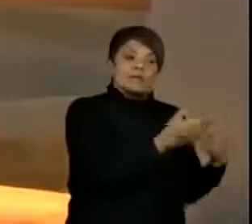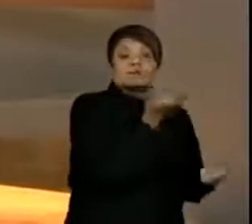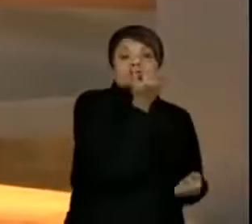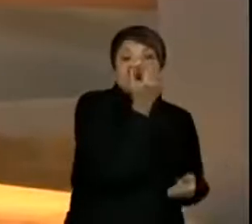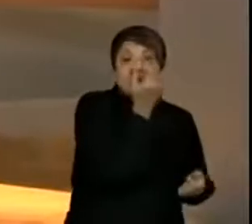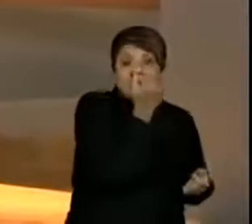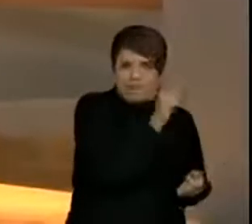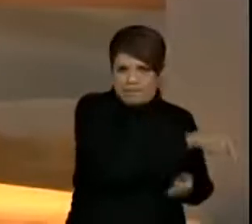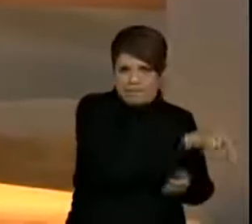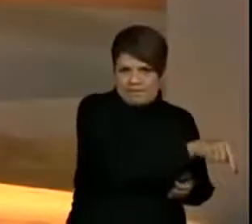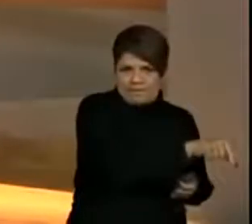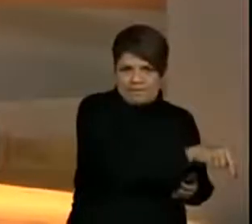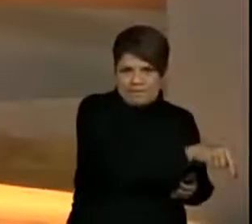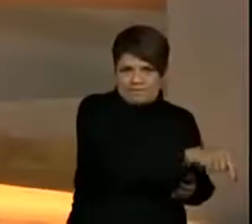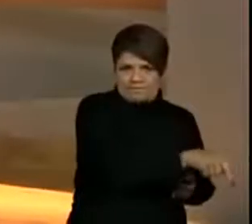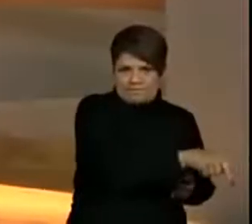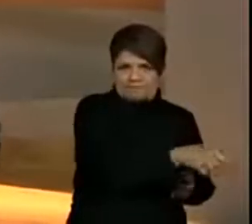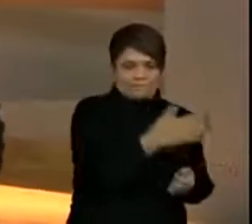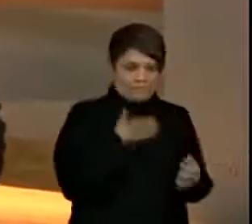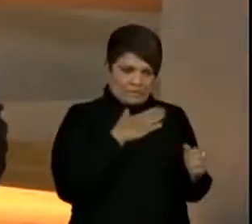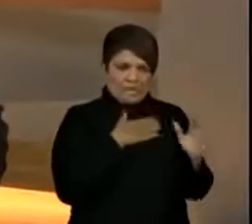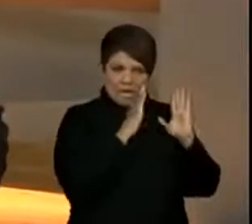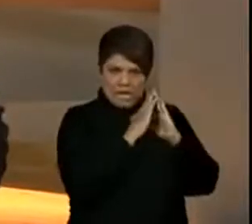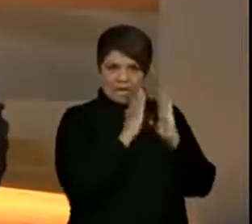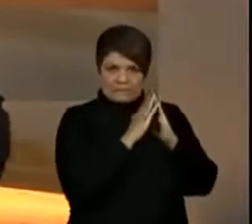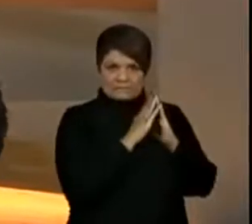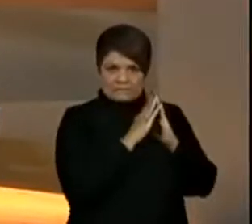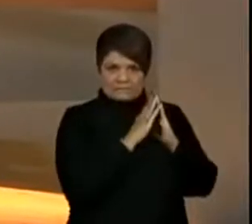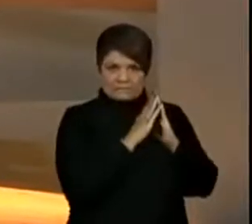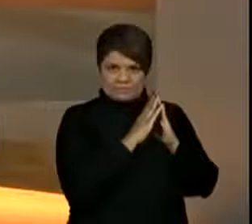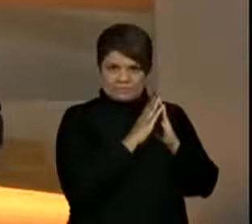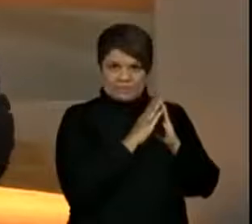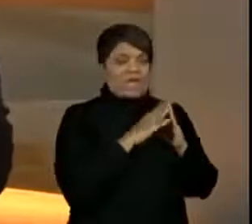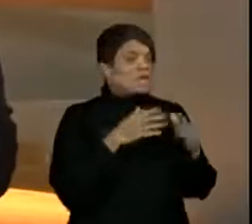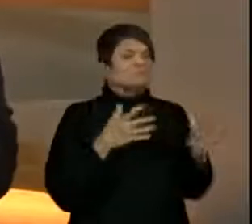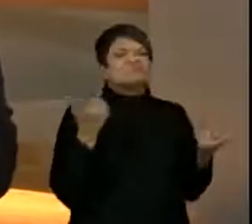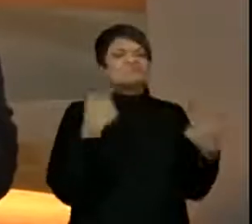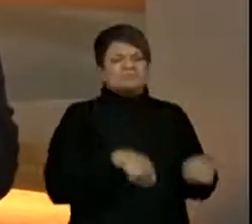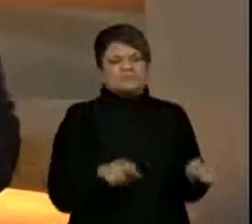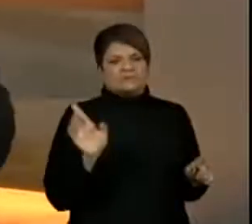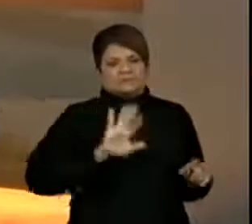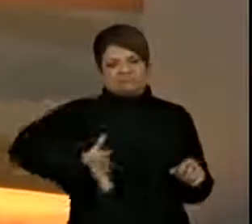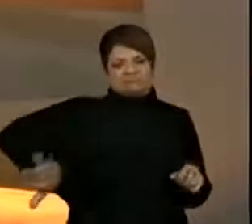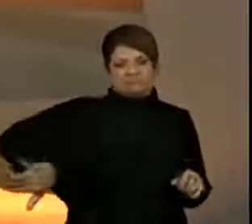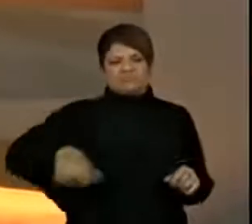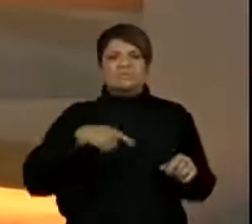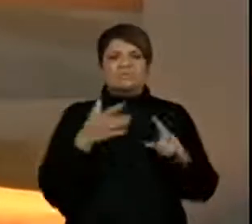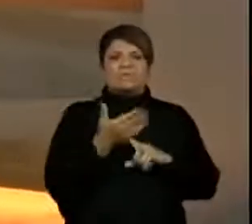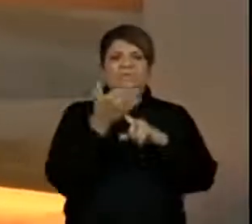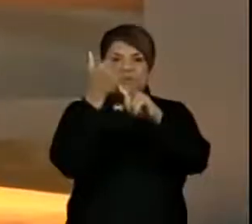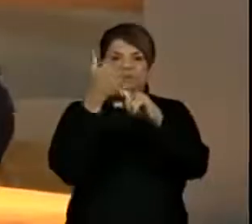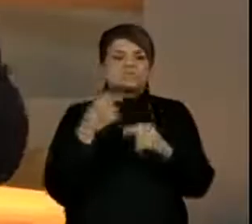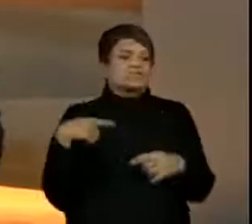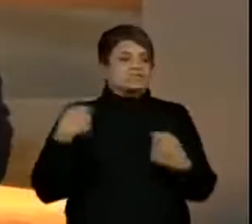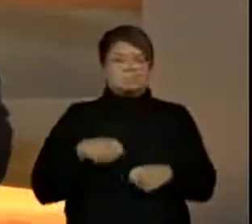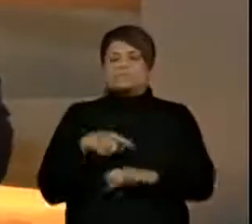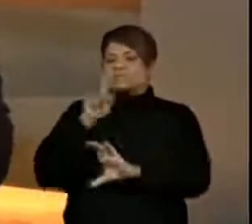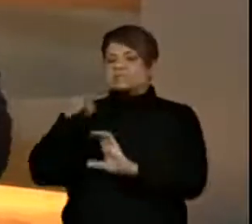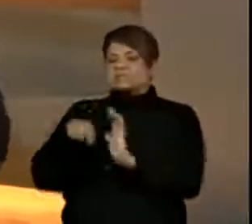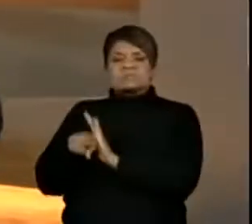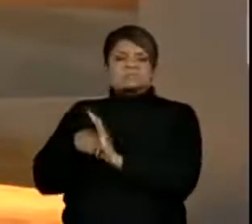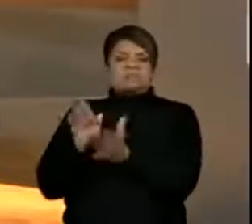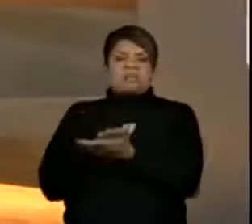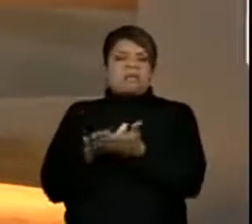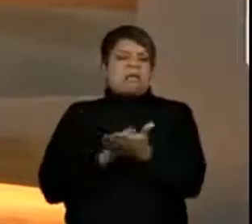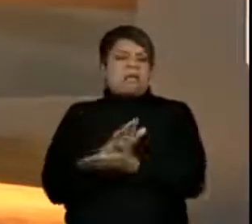esses alimentos na nossa casa, sem tecnologia, sem estudo científico,